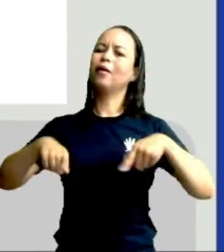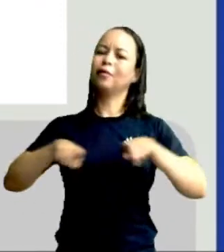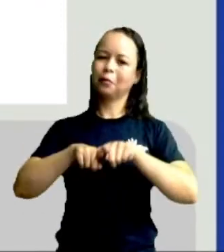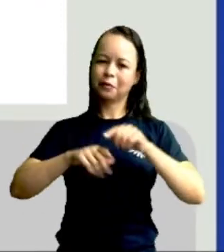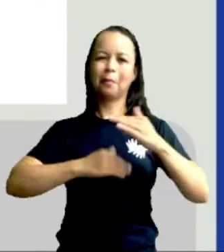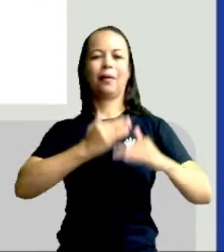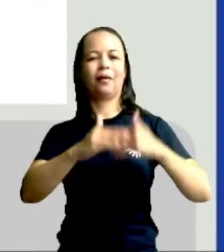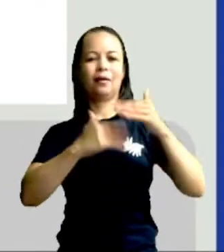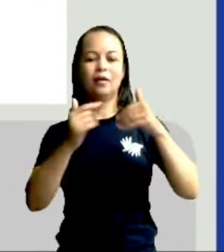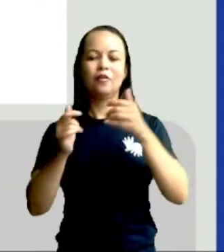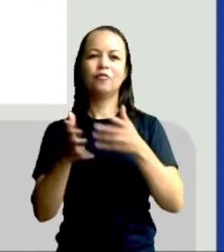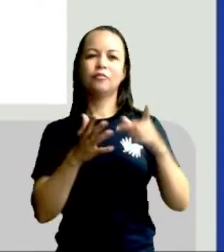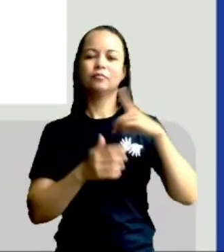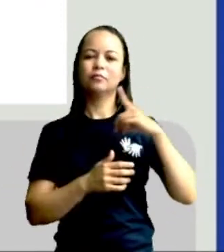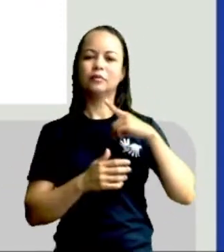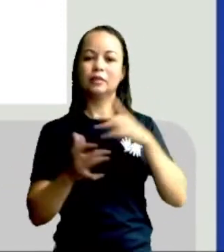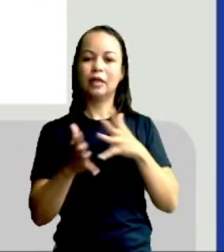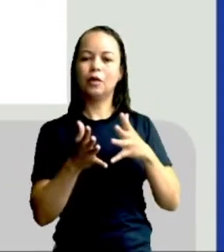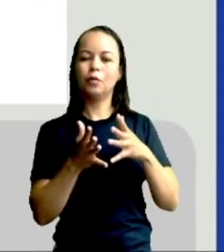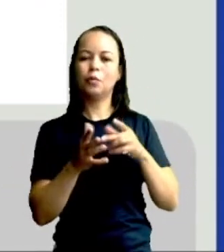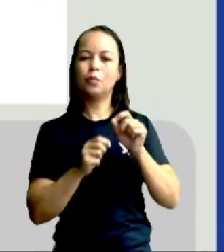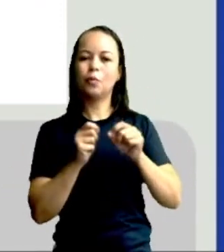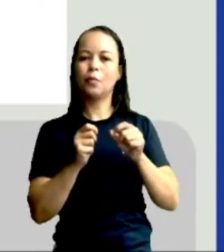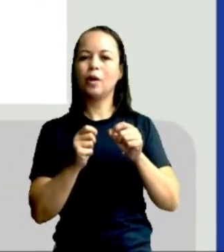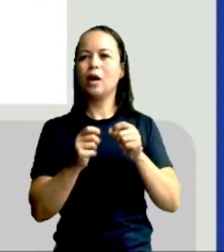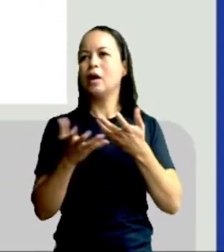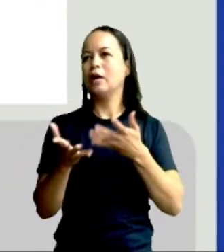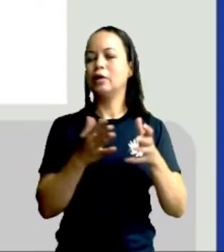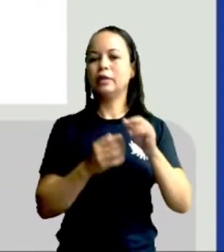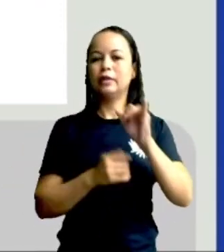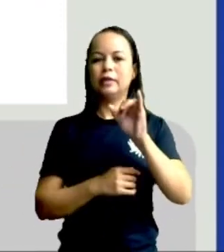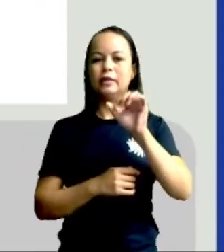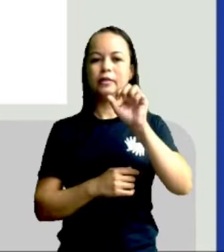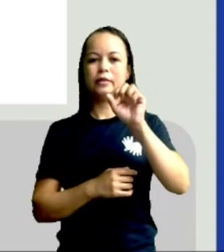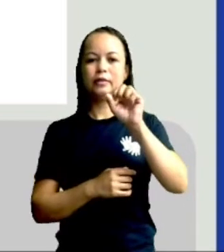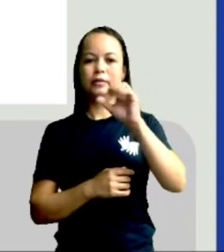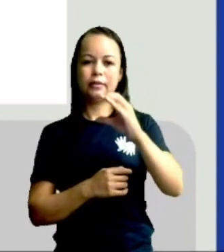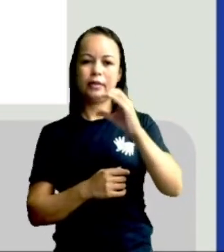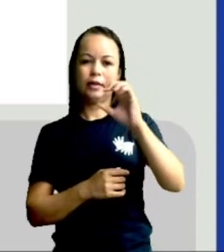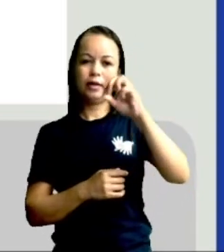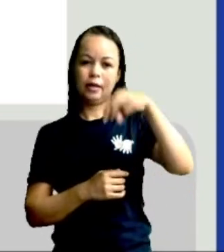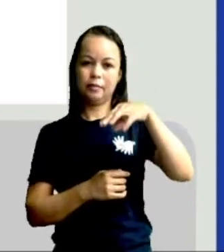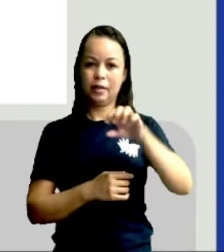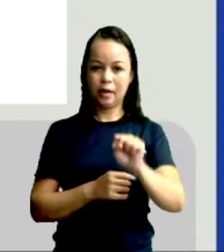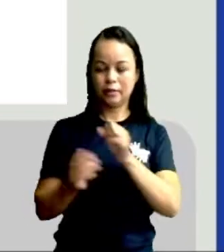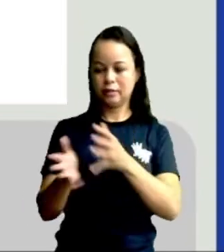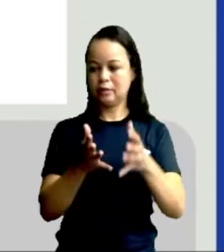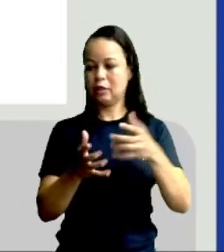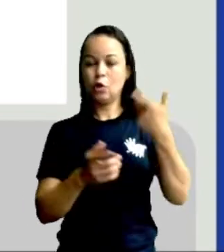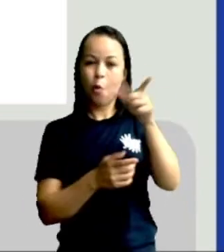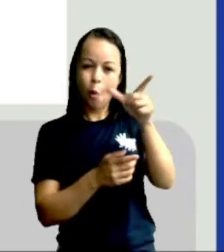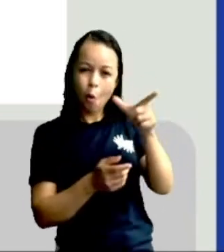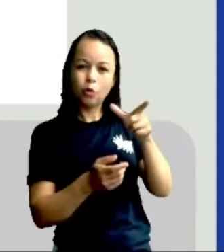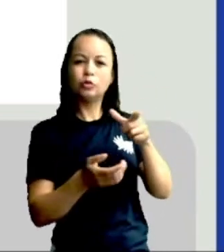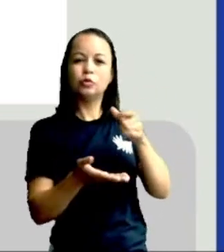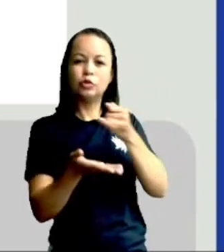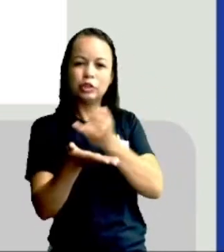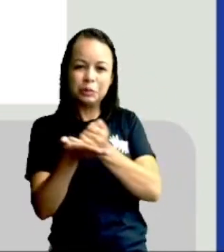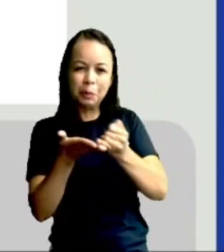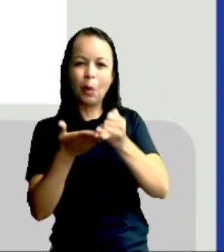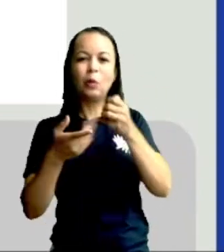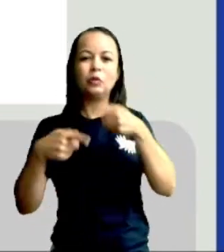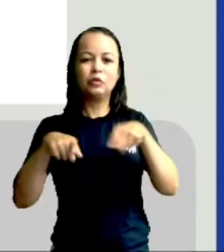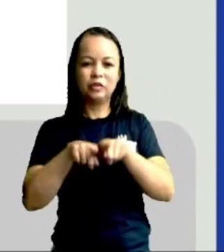Vão ter uma arrecadação de impostos como ICMS e muitos outros impostos, que, com certeza, vai ser